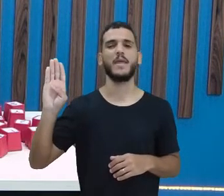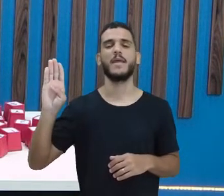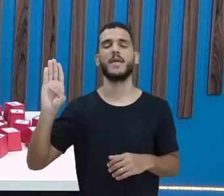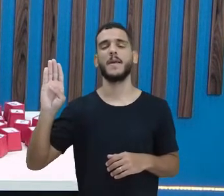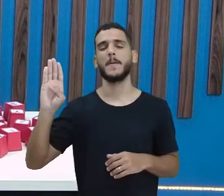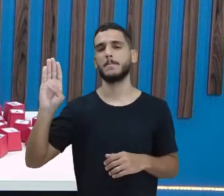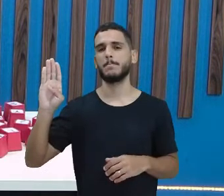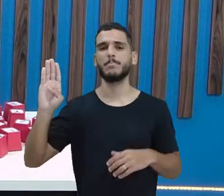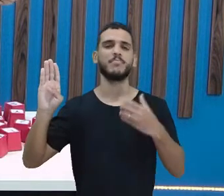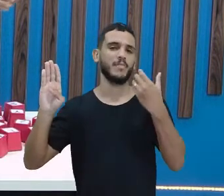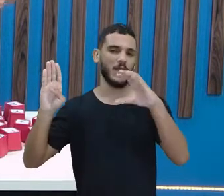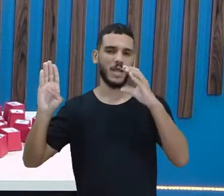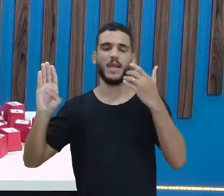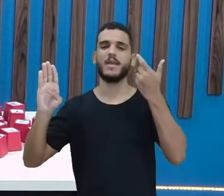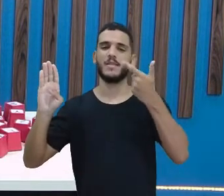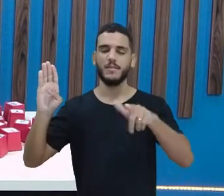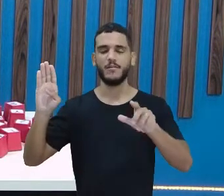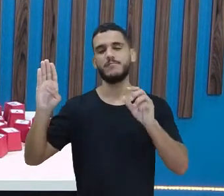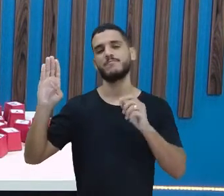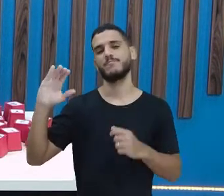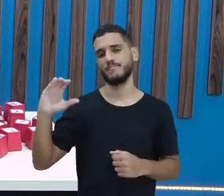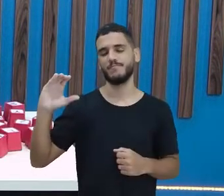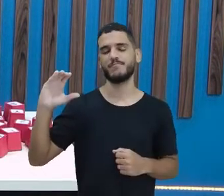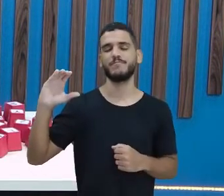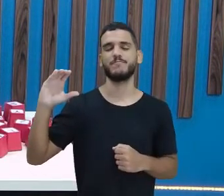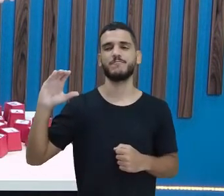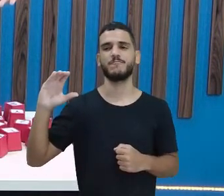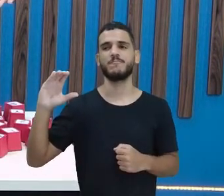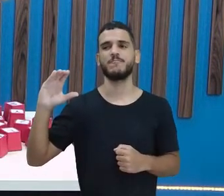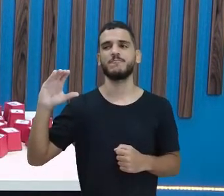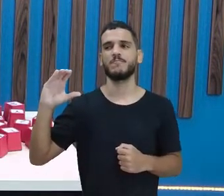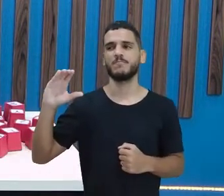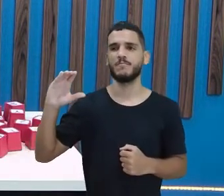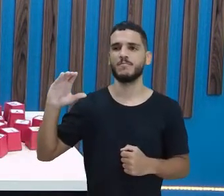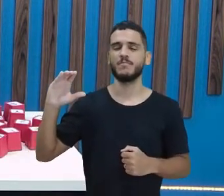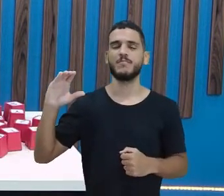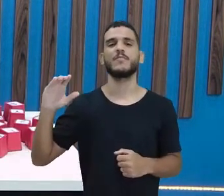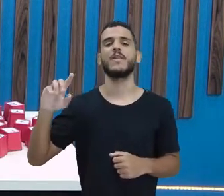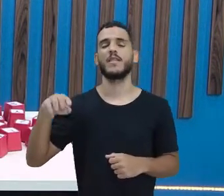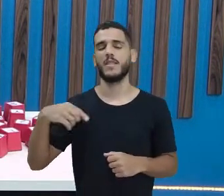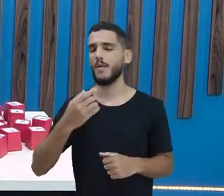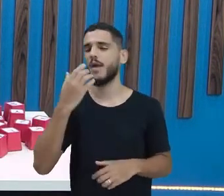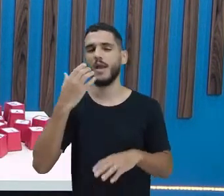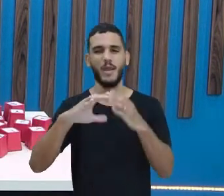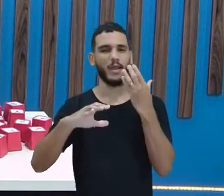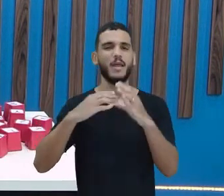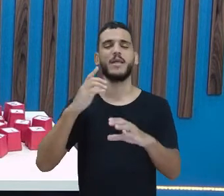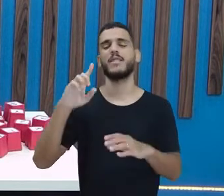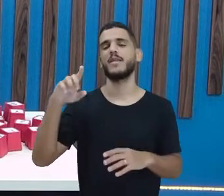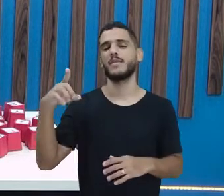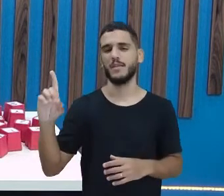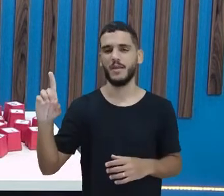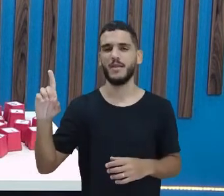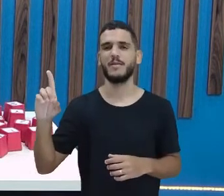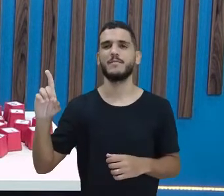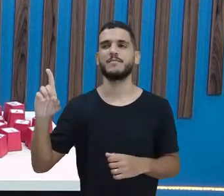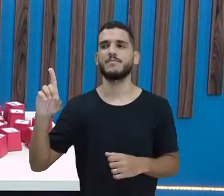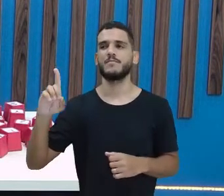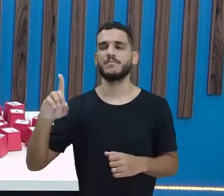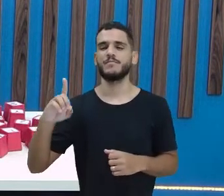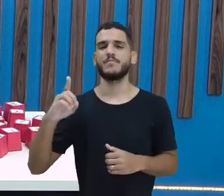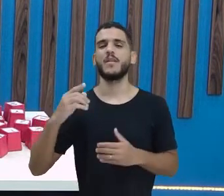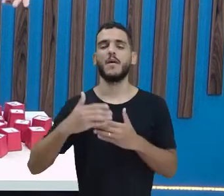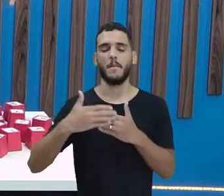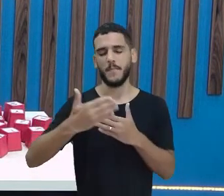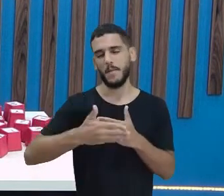Aí, canta de novo letra C. Canta de novo letra D. E